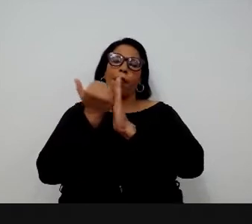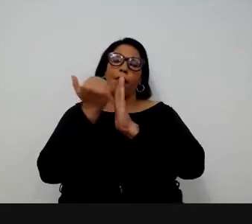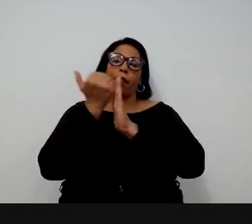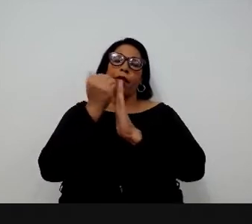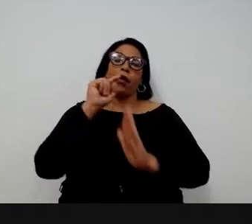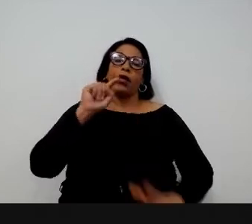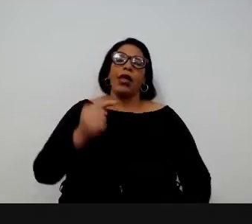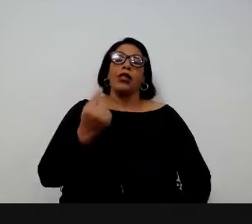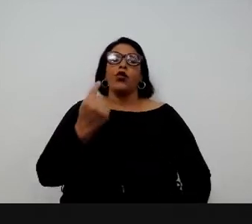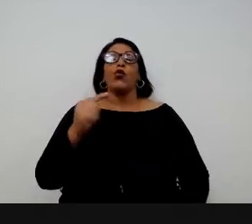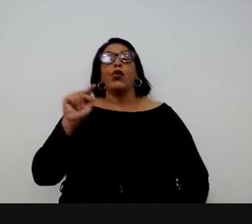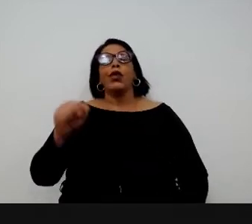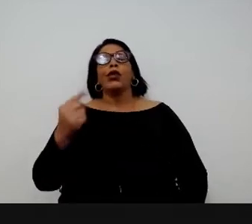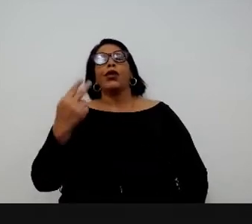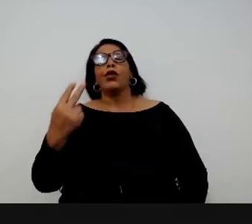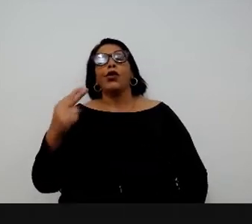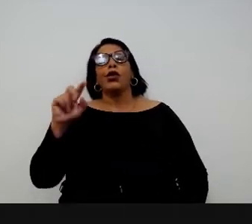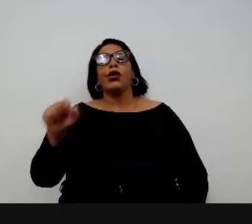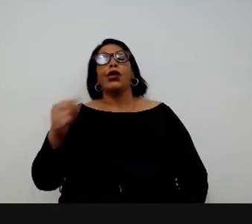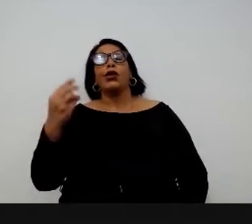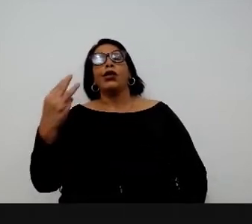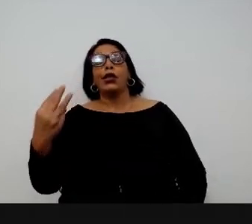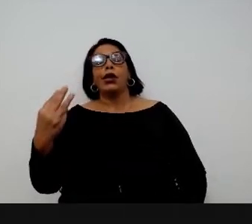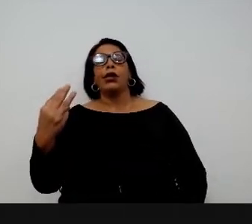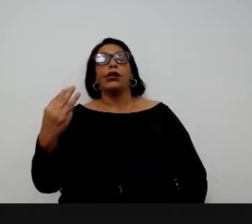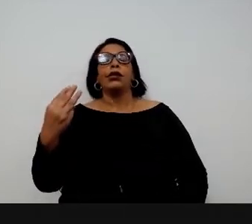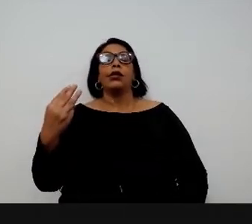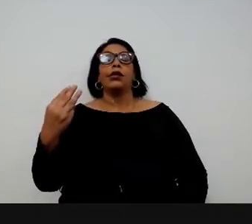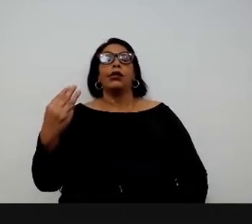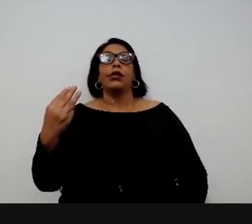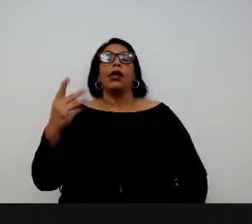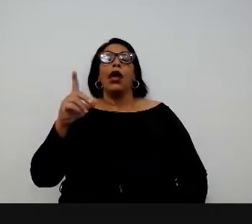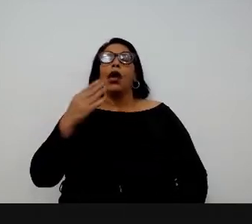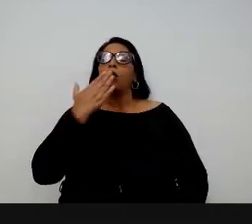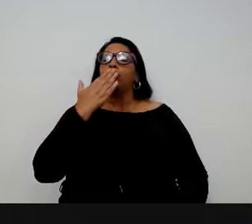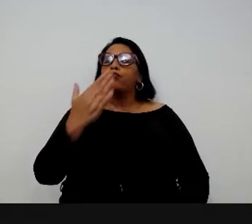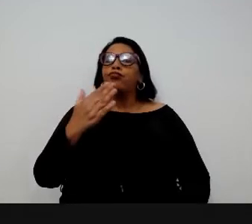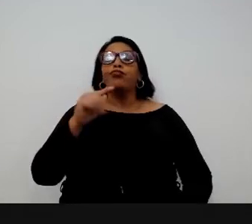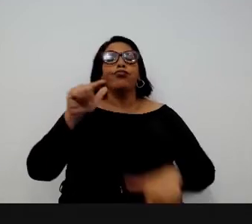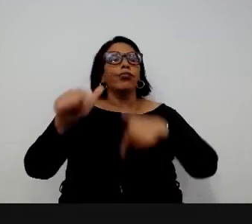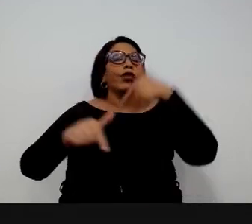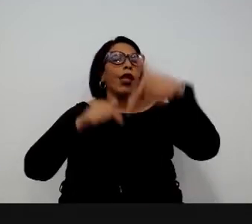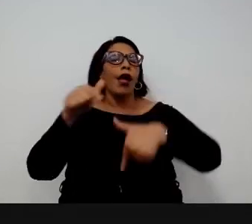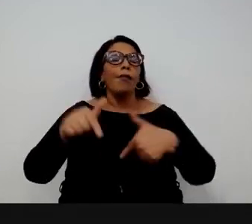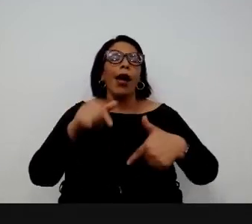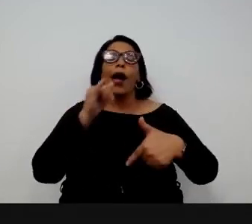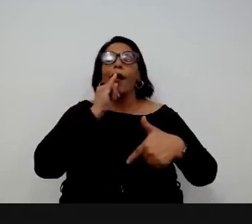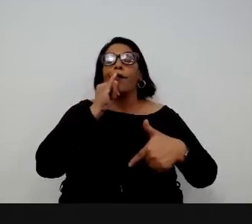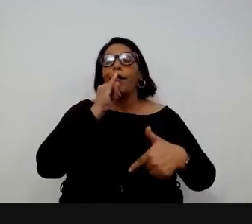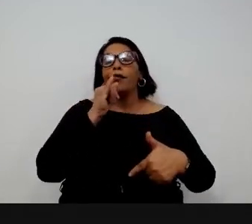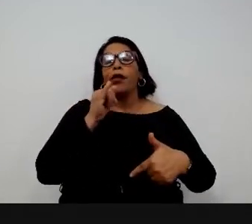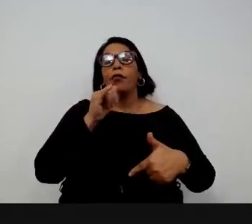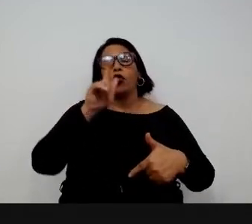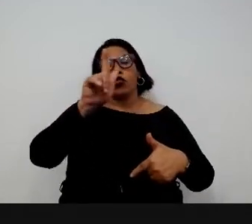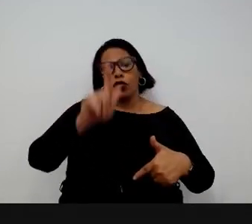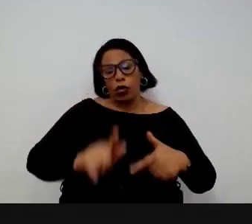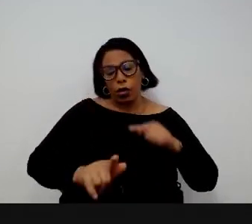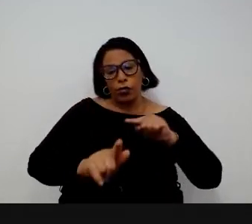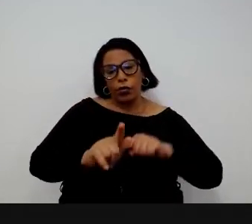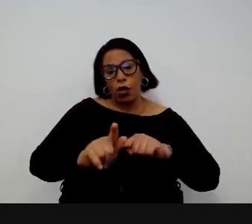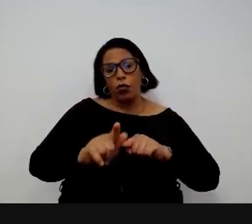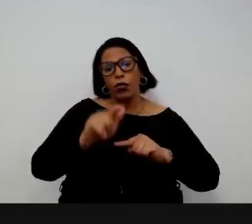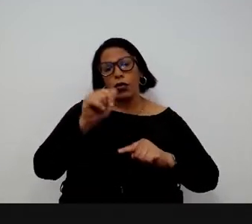101, 102 ou 103, era o tipo de função a ser desempenhada. Poderia ser de gestão,